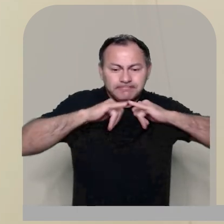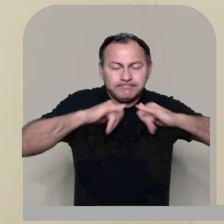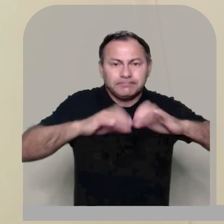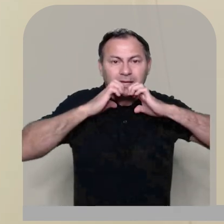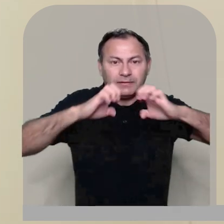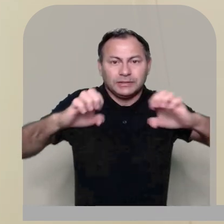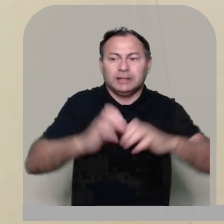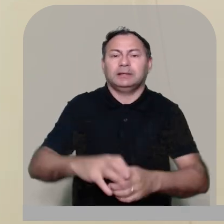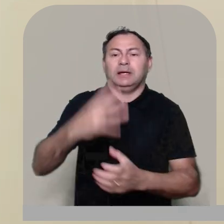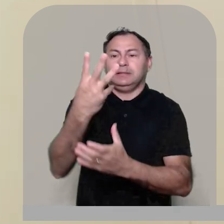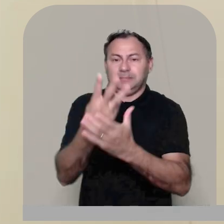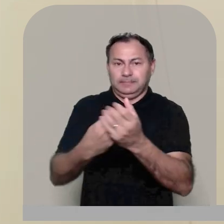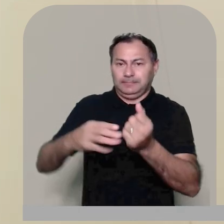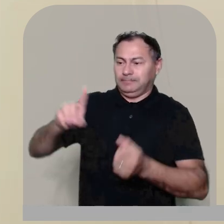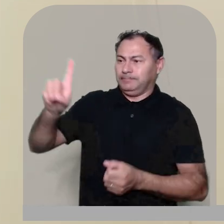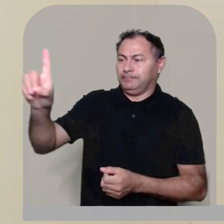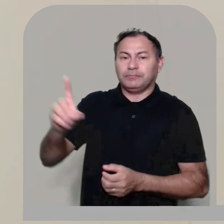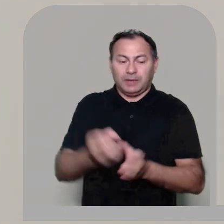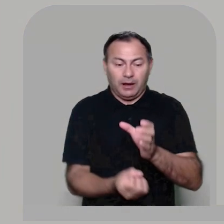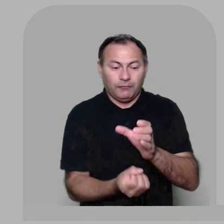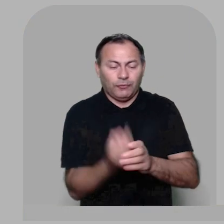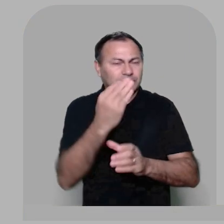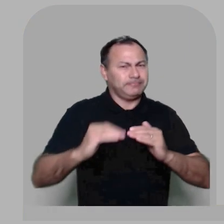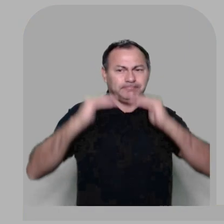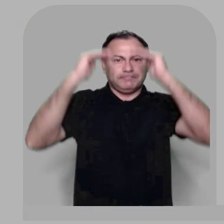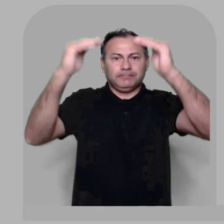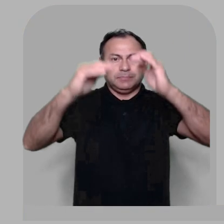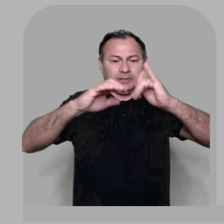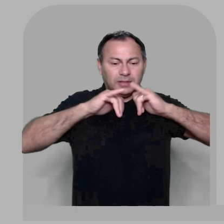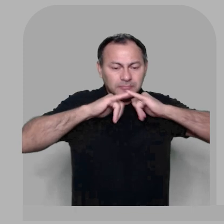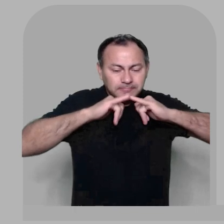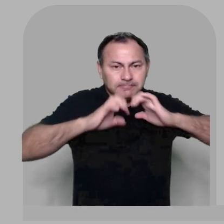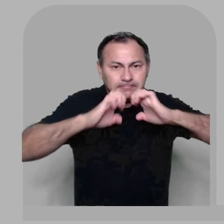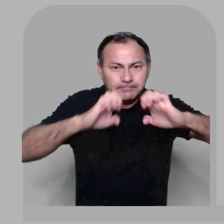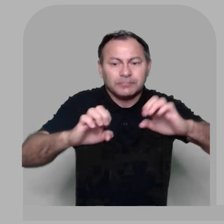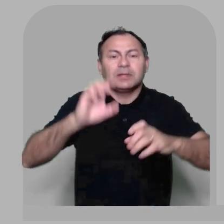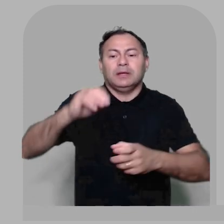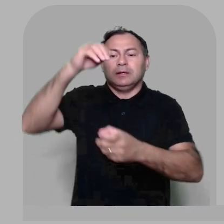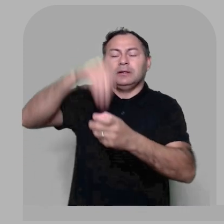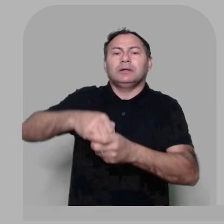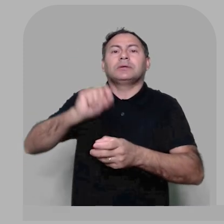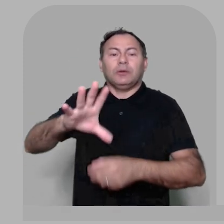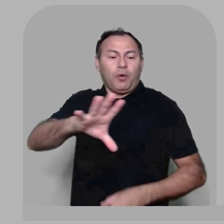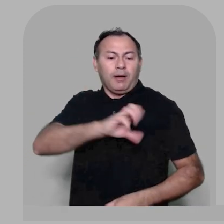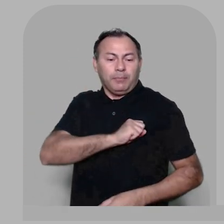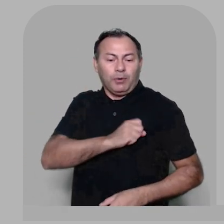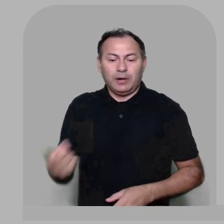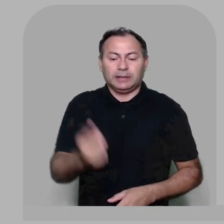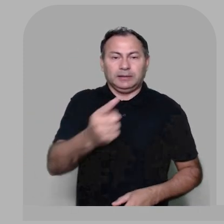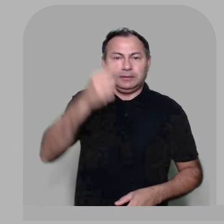na trindade a fonte suprema da evangelização está no amor